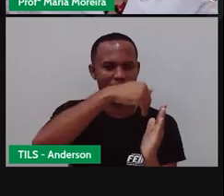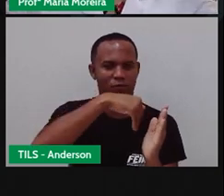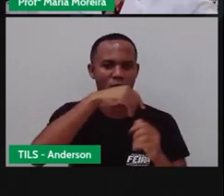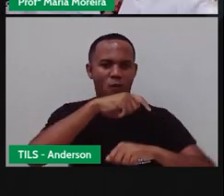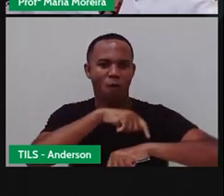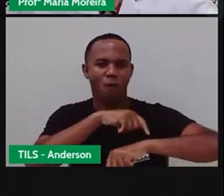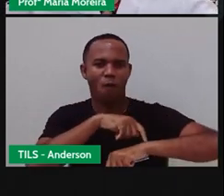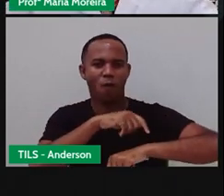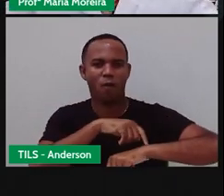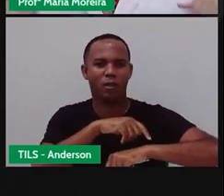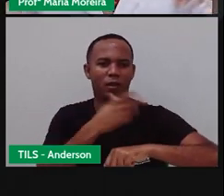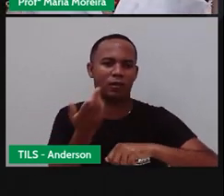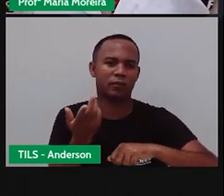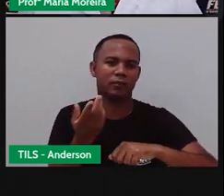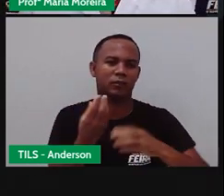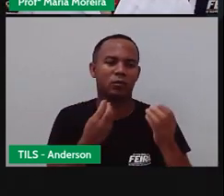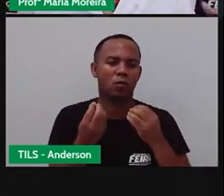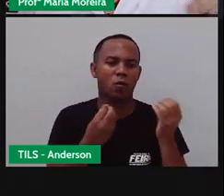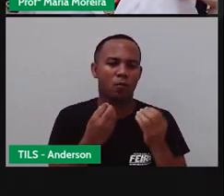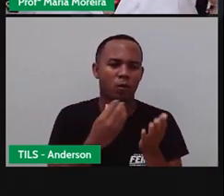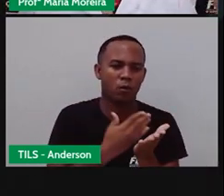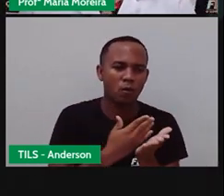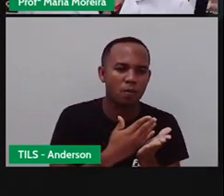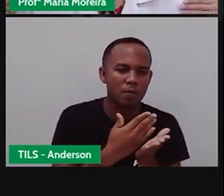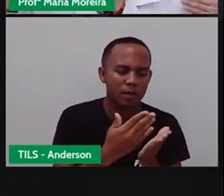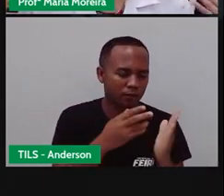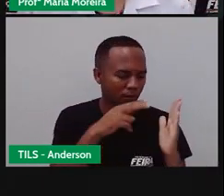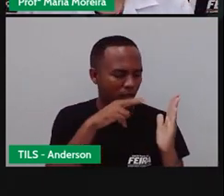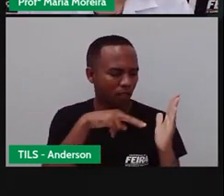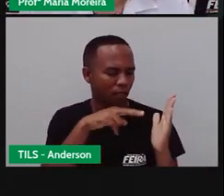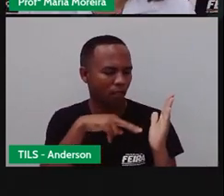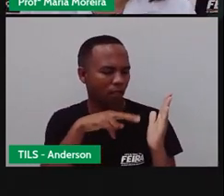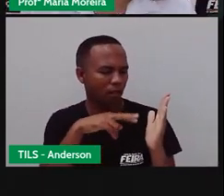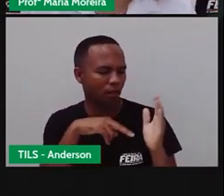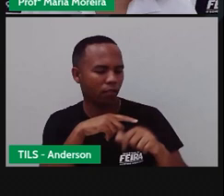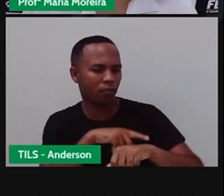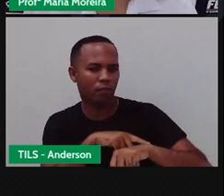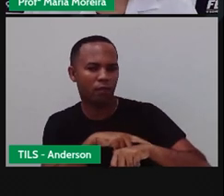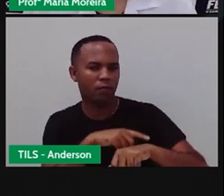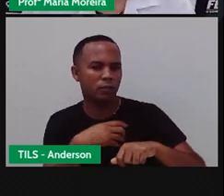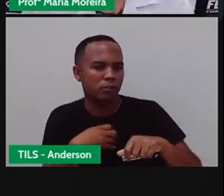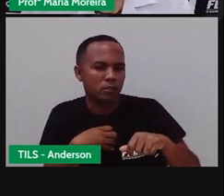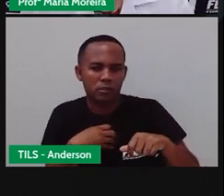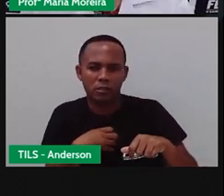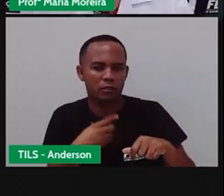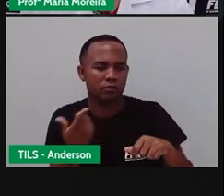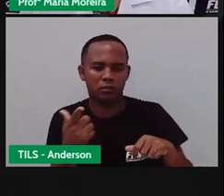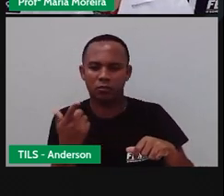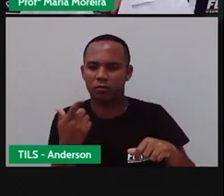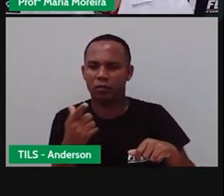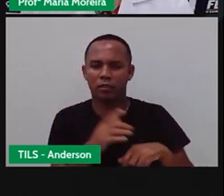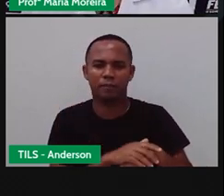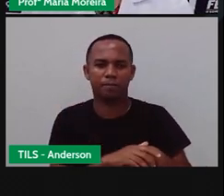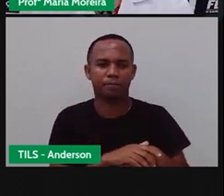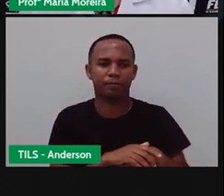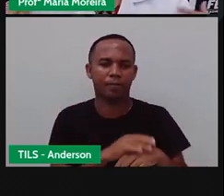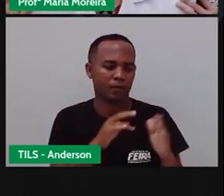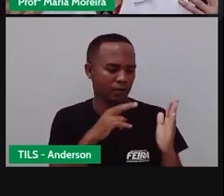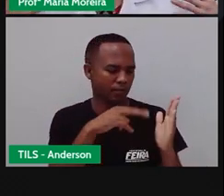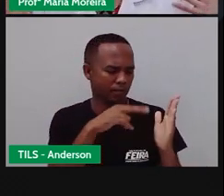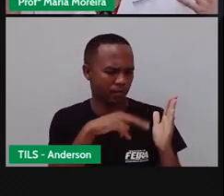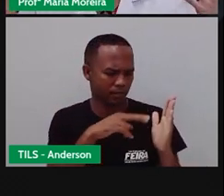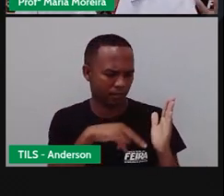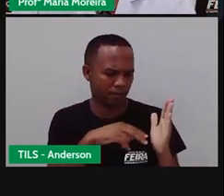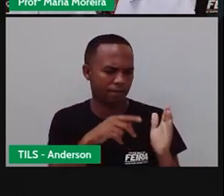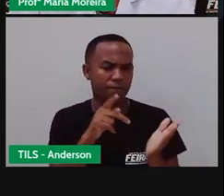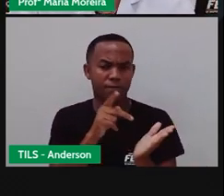gente perde a noção do tempo, a gente começa a ler e o tempo vai passando, a gente não sente. Então, ler também, na verdade, faz com que